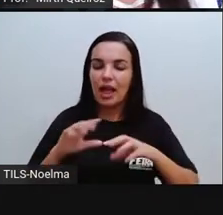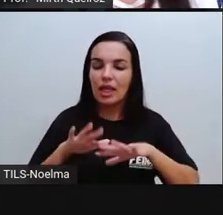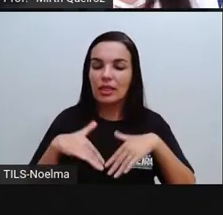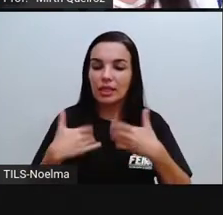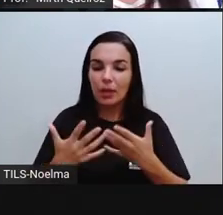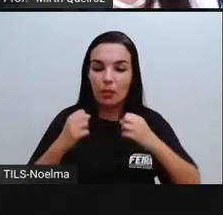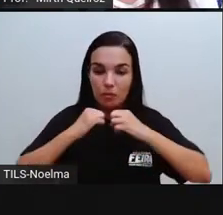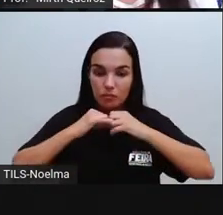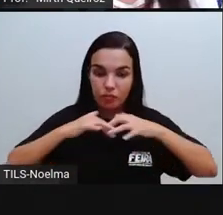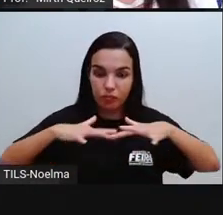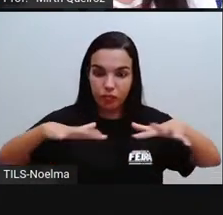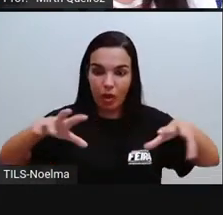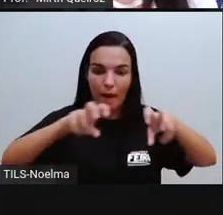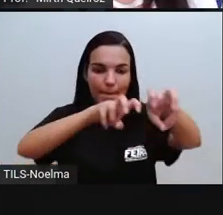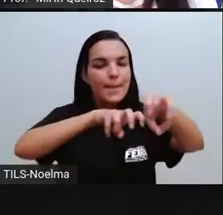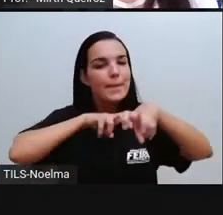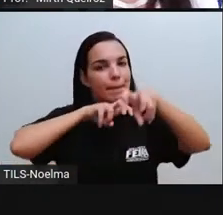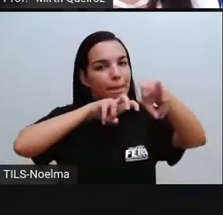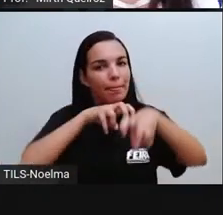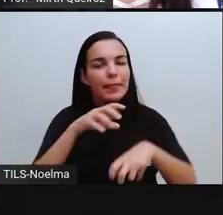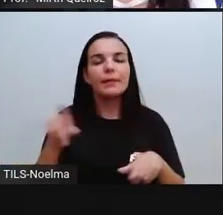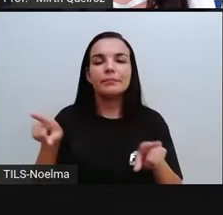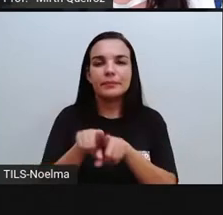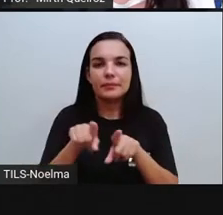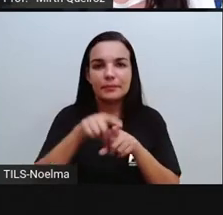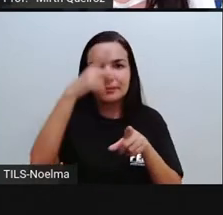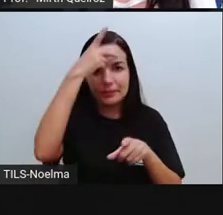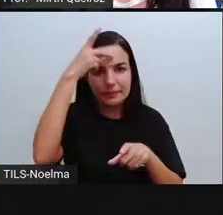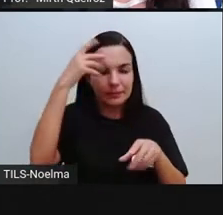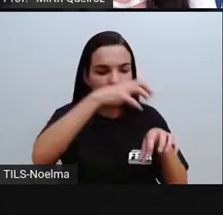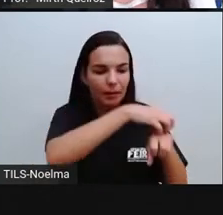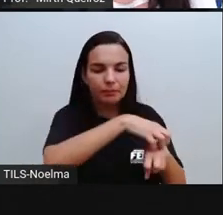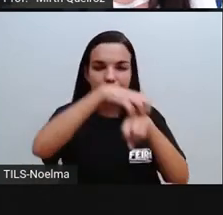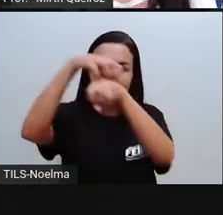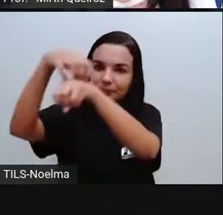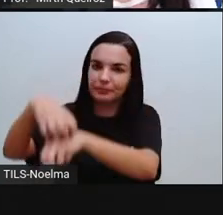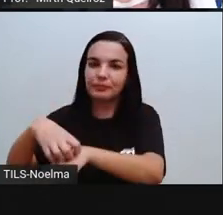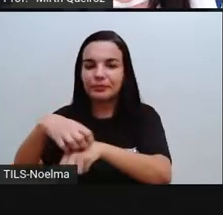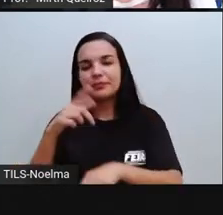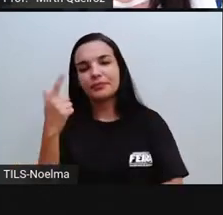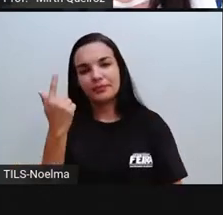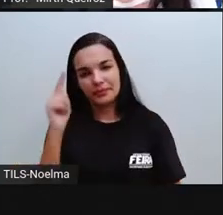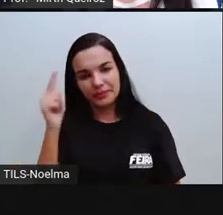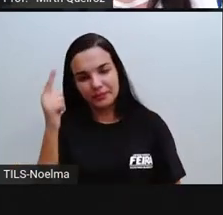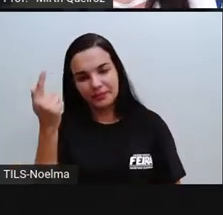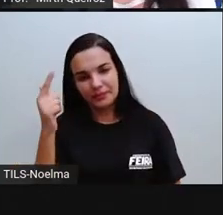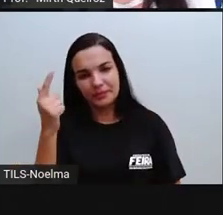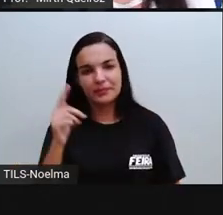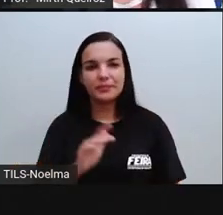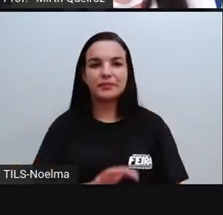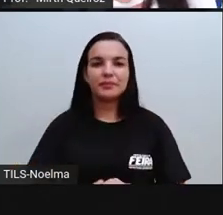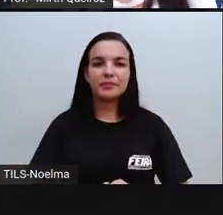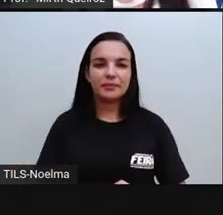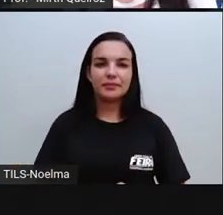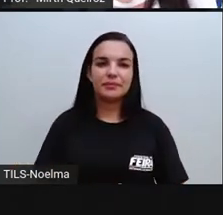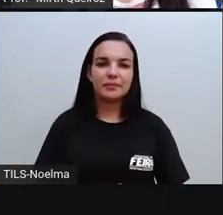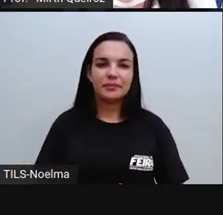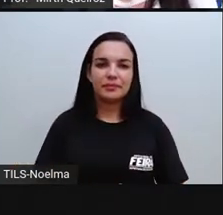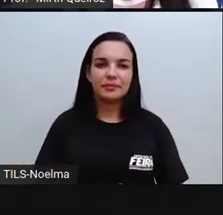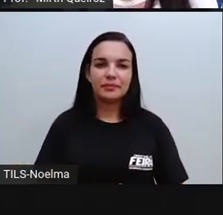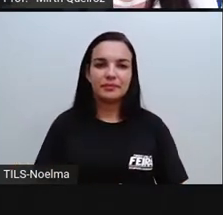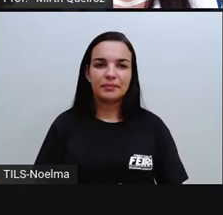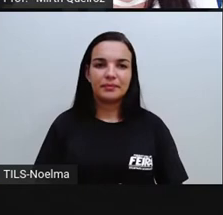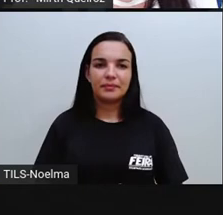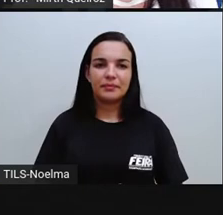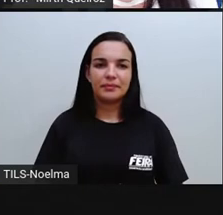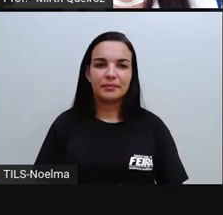fronteira agrícola também foi um dos motivos que fez com que essas pessoas se destinassem à região